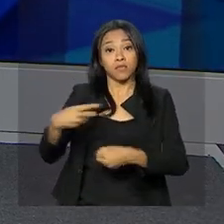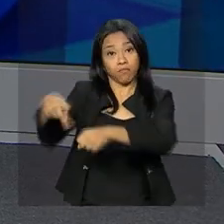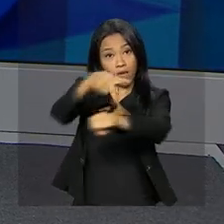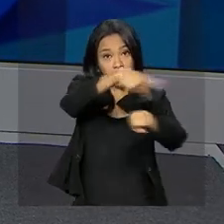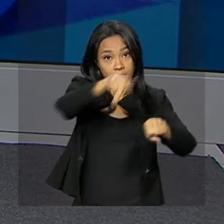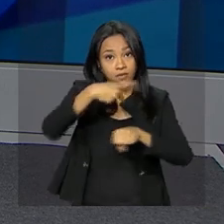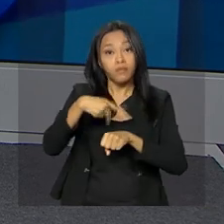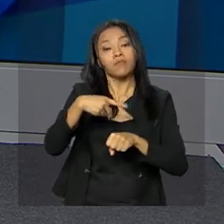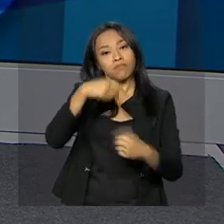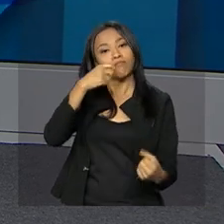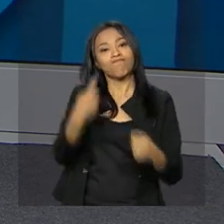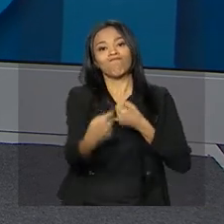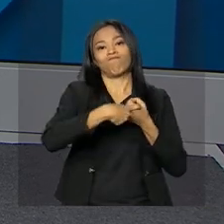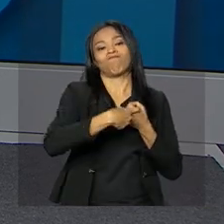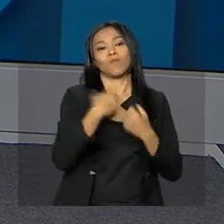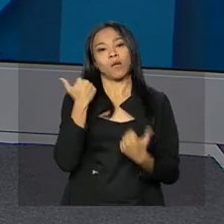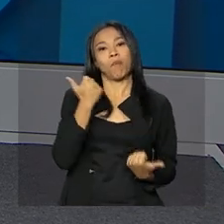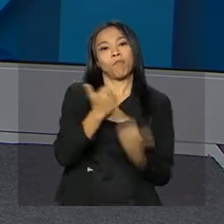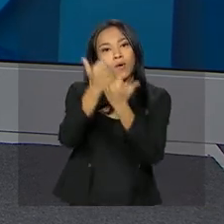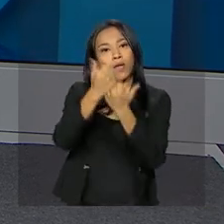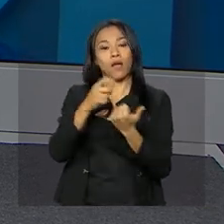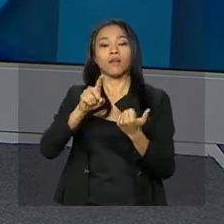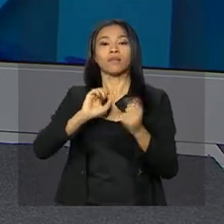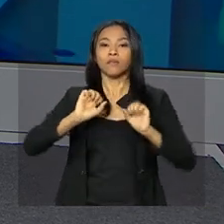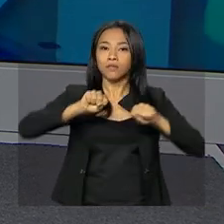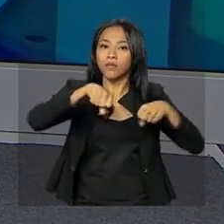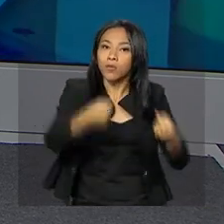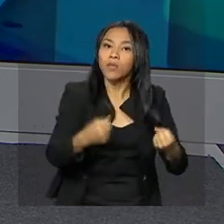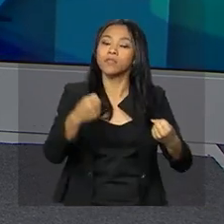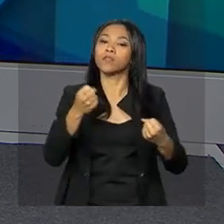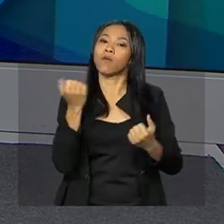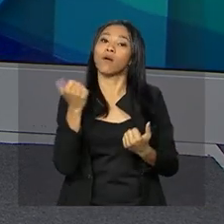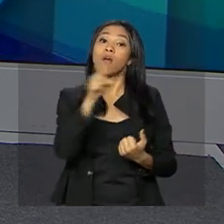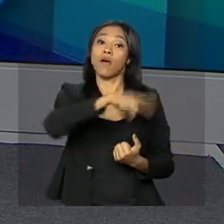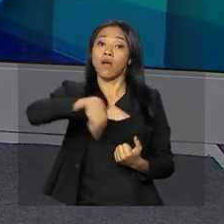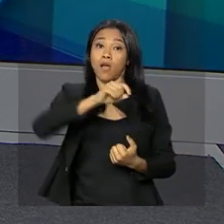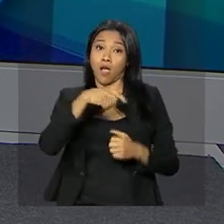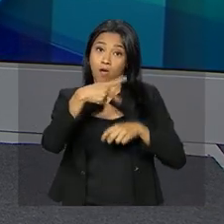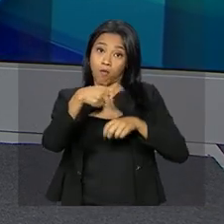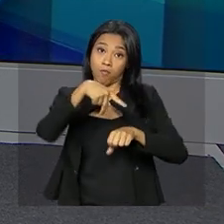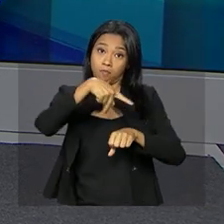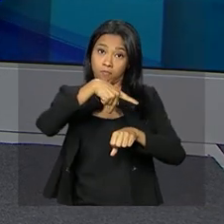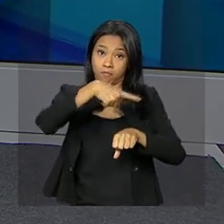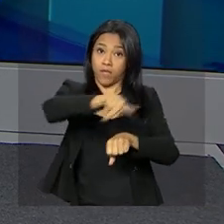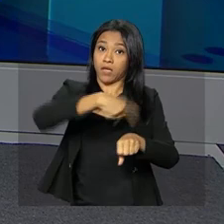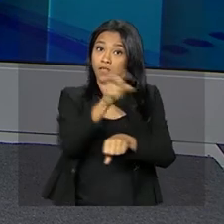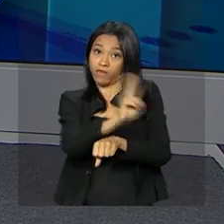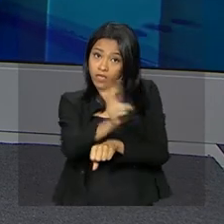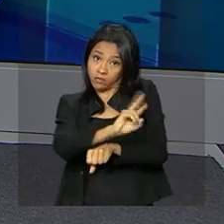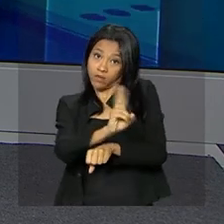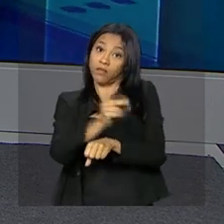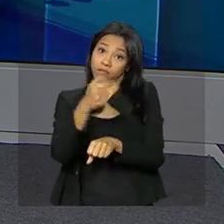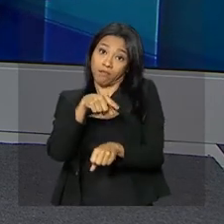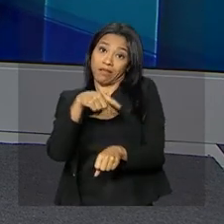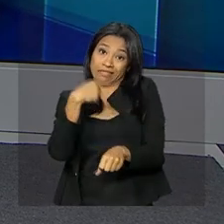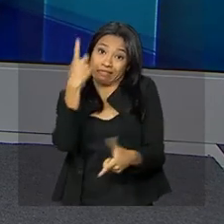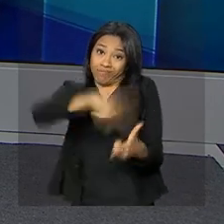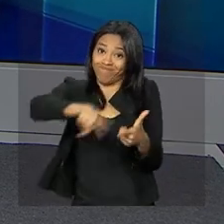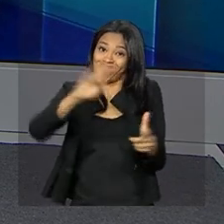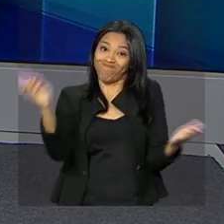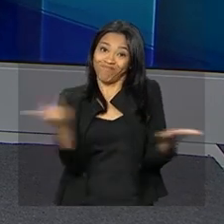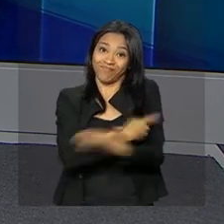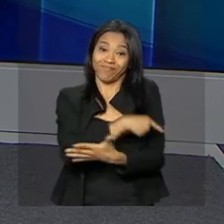de contribuir para a restauração da democracia na Venezuela e para superar a grave crise que o país atravessa. Na